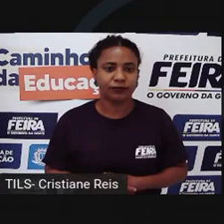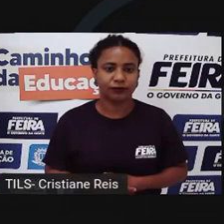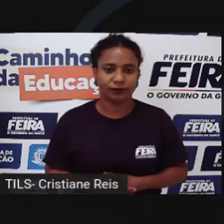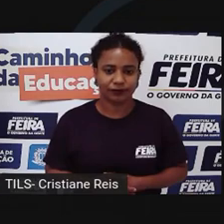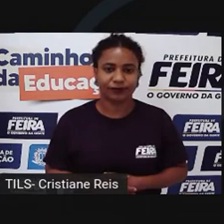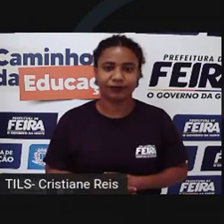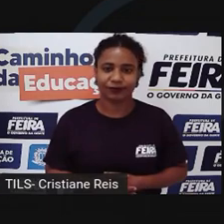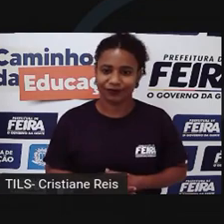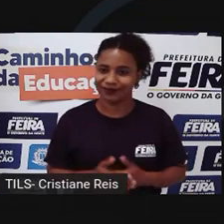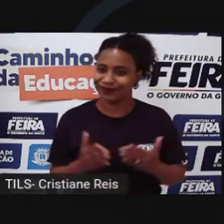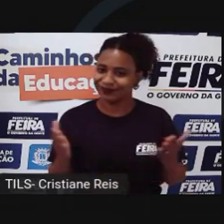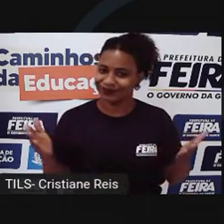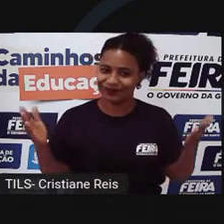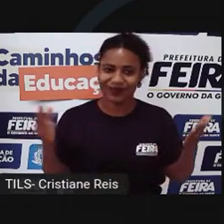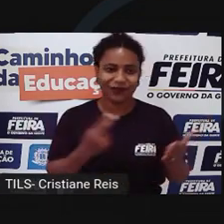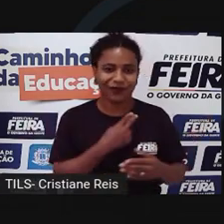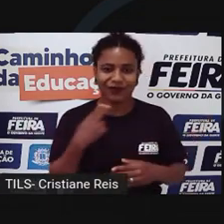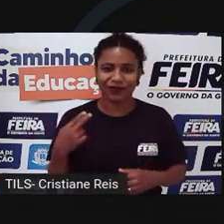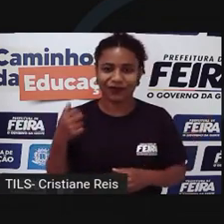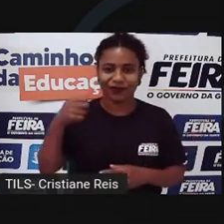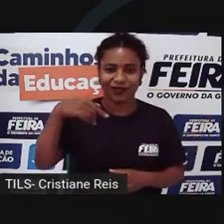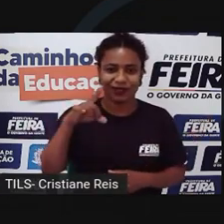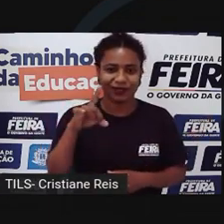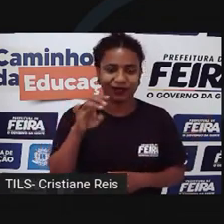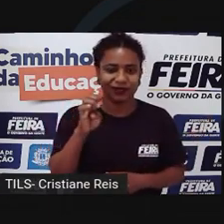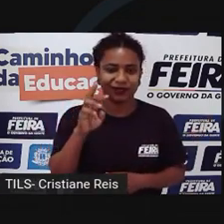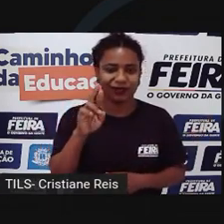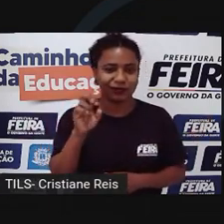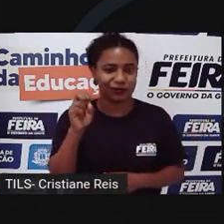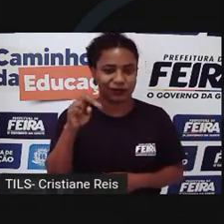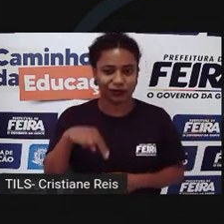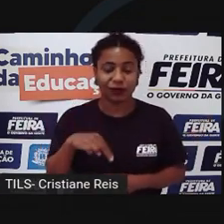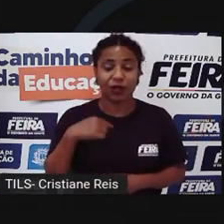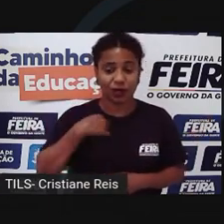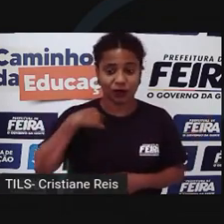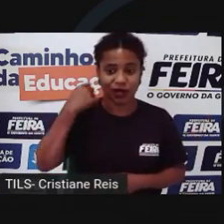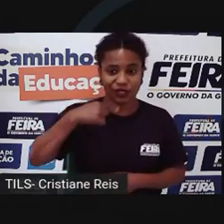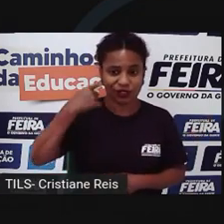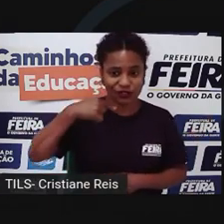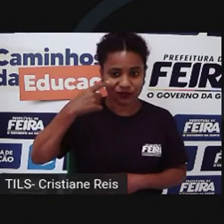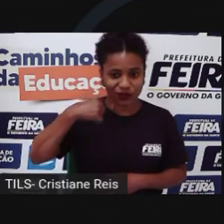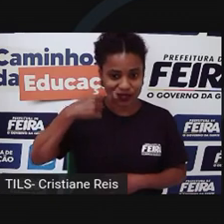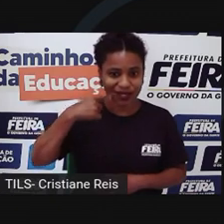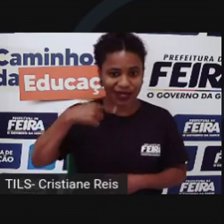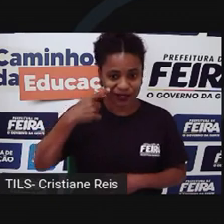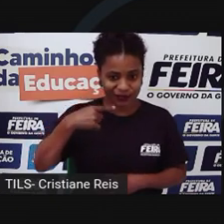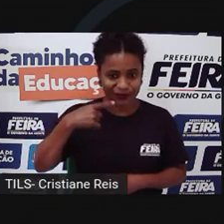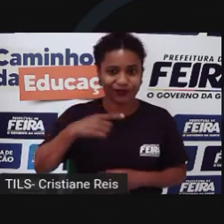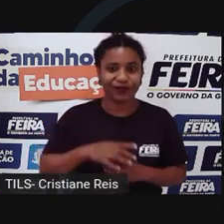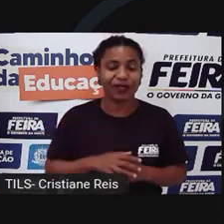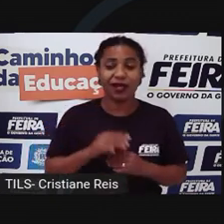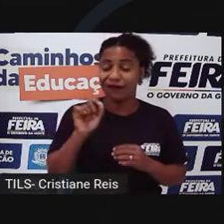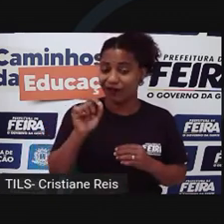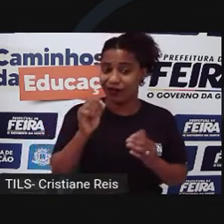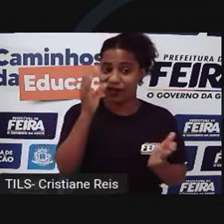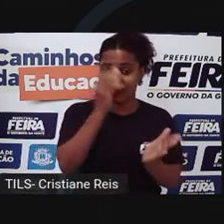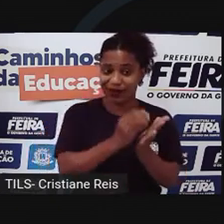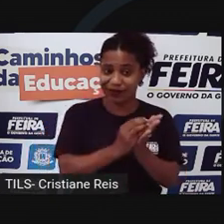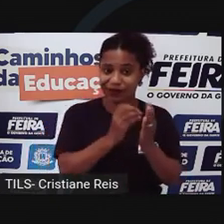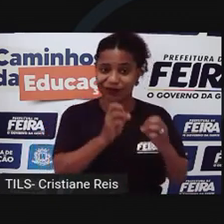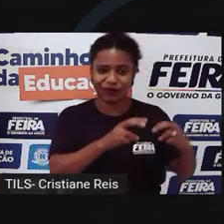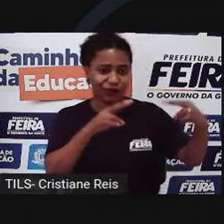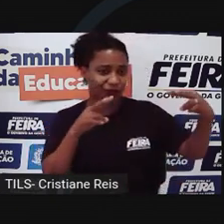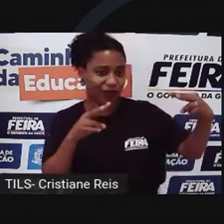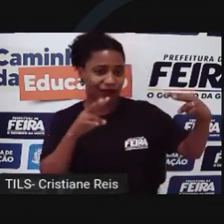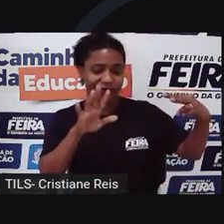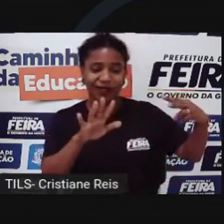Saudações, meu nome é Anderson Patrocínio e sou advogado. No vídeo de hoje, abordarei sobre crimes virtuais. Mas